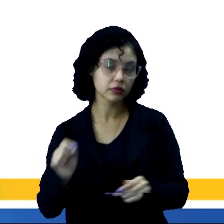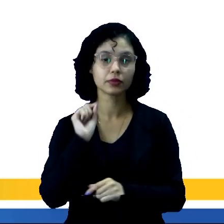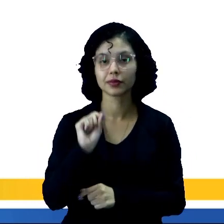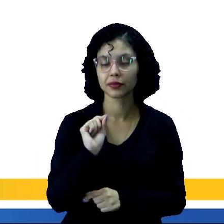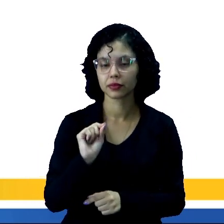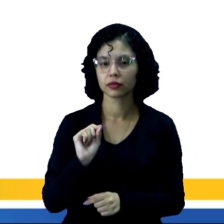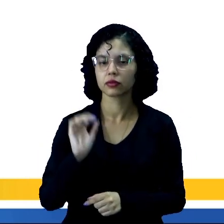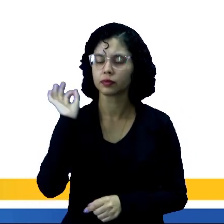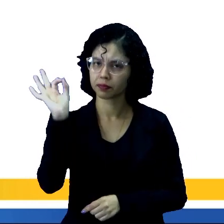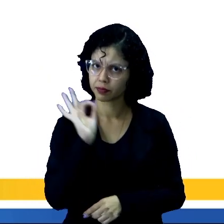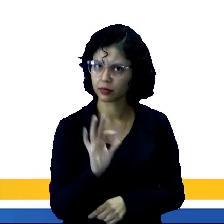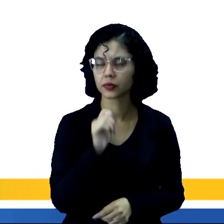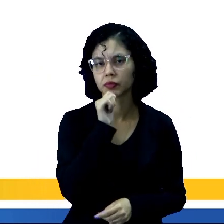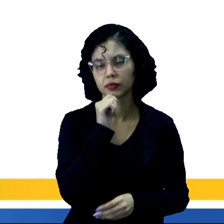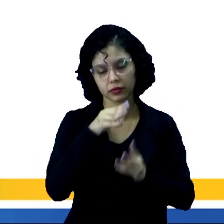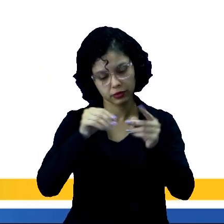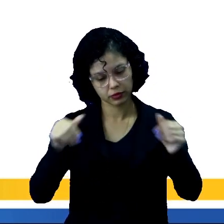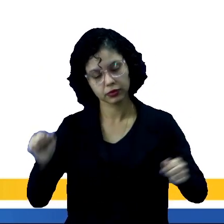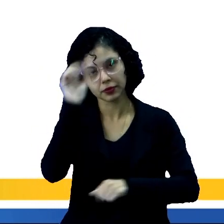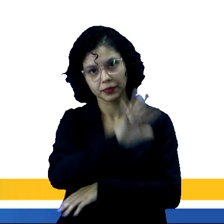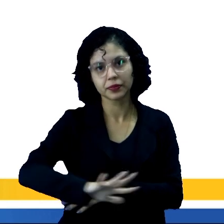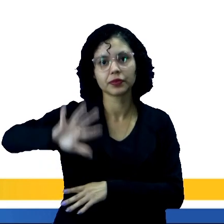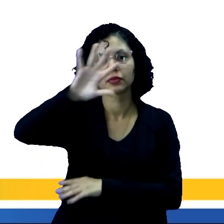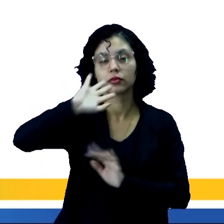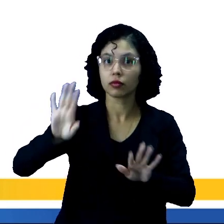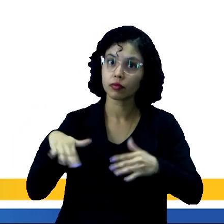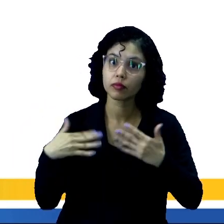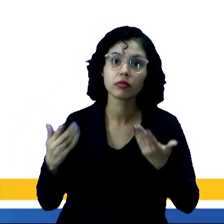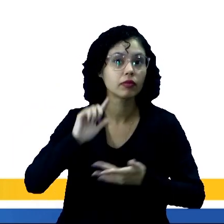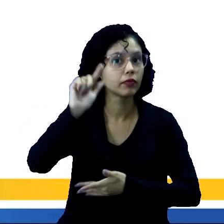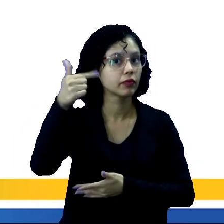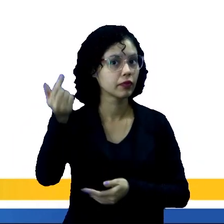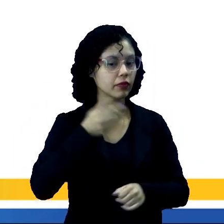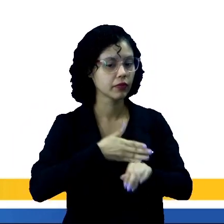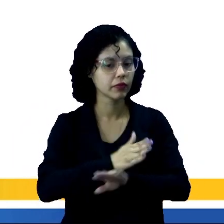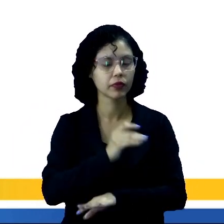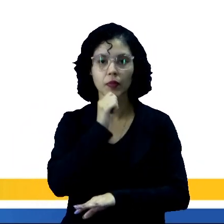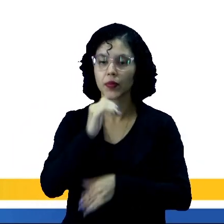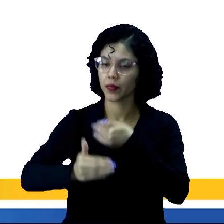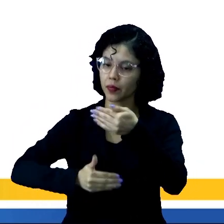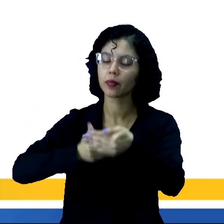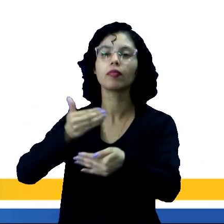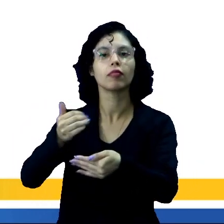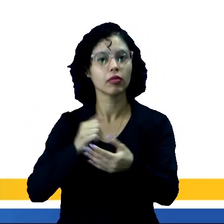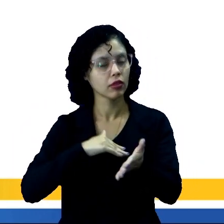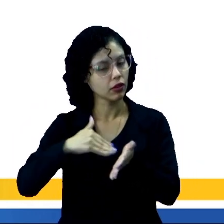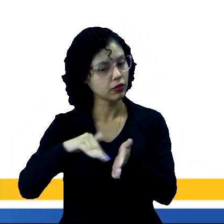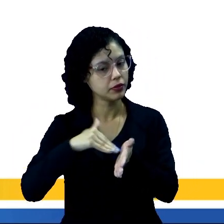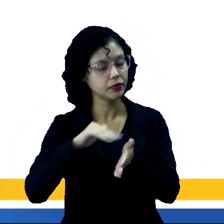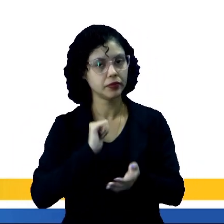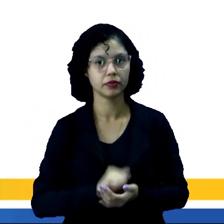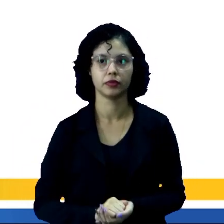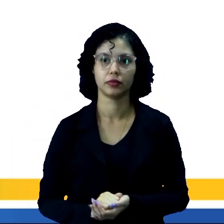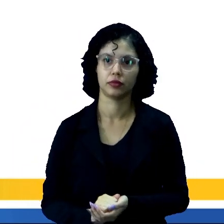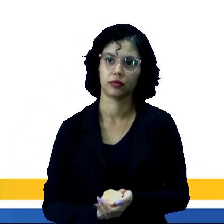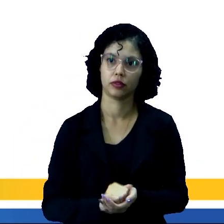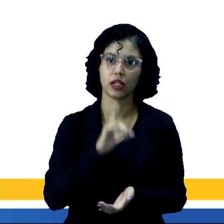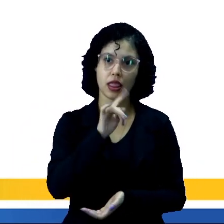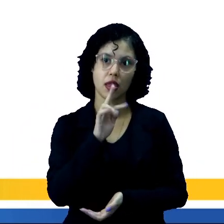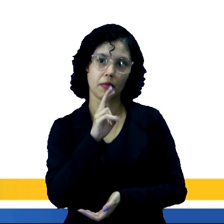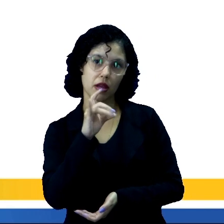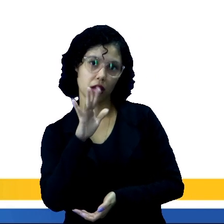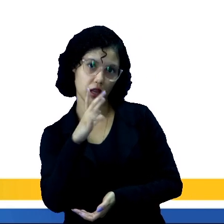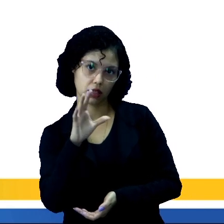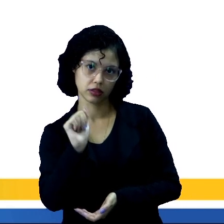uma porção do território nacional, a qual, após passar por um processo administrativo de demarcação,